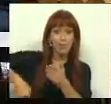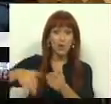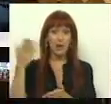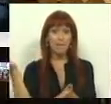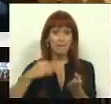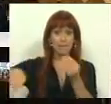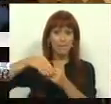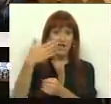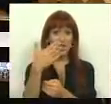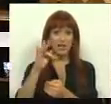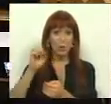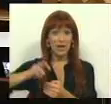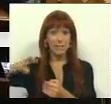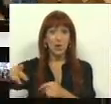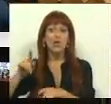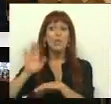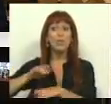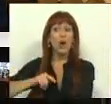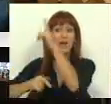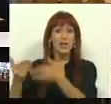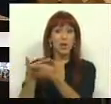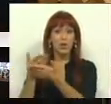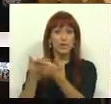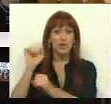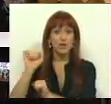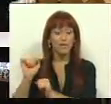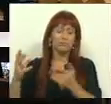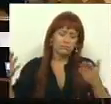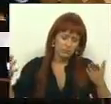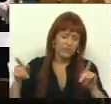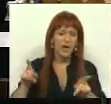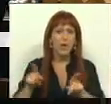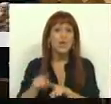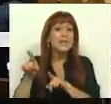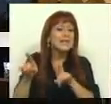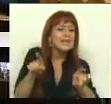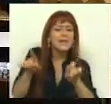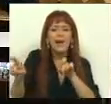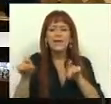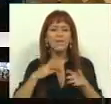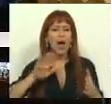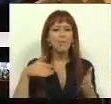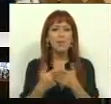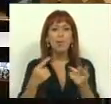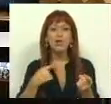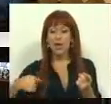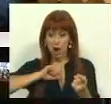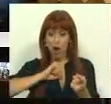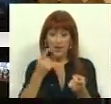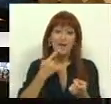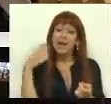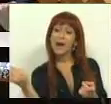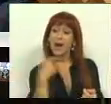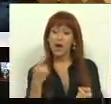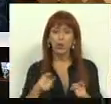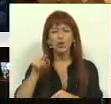140 milhões para o ano, fruto das vossas renegociações, que aliás são seletivas. A nossa proposta é para todos. Vocês,